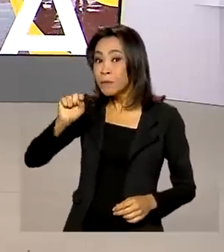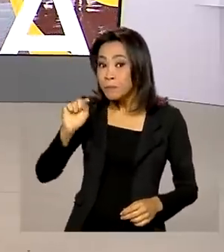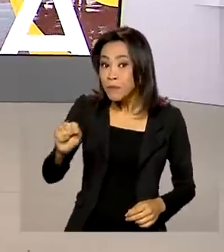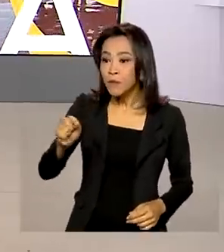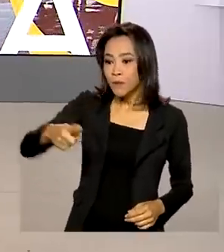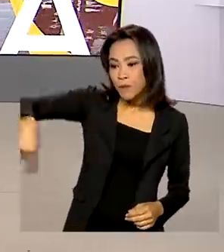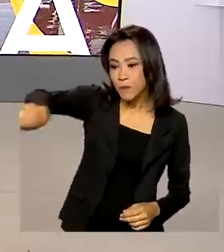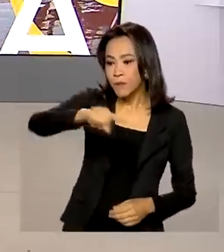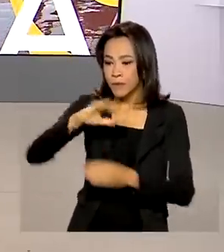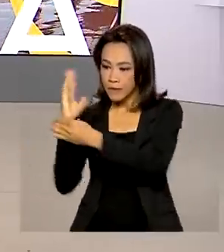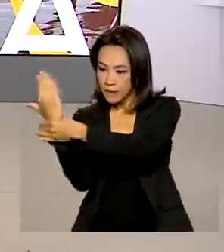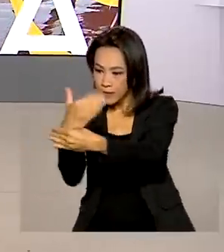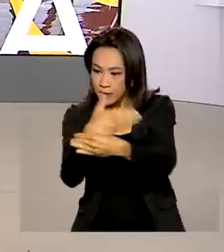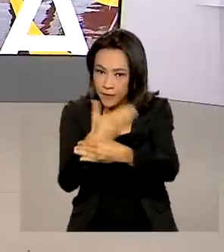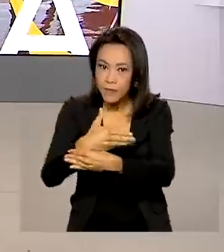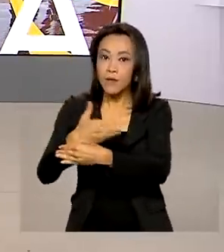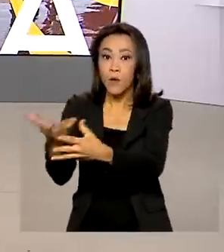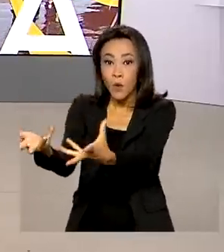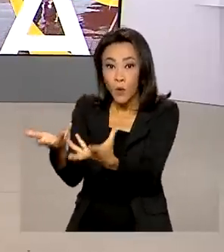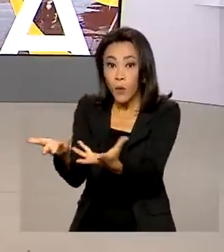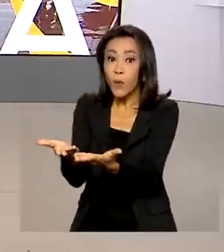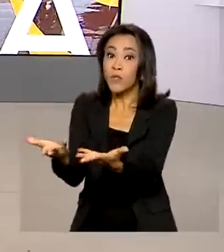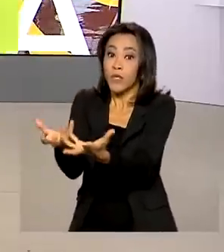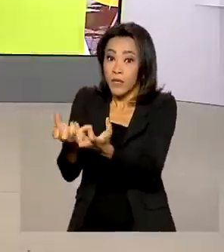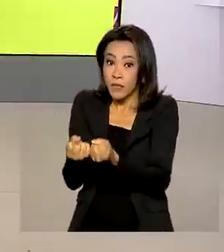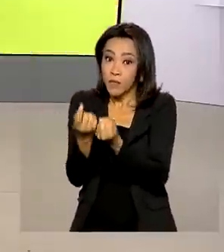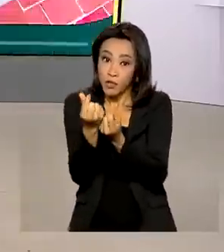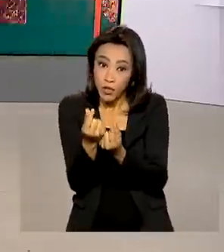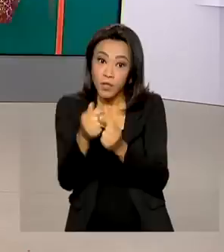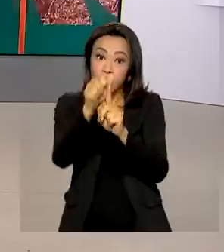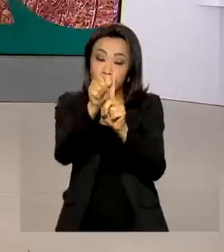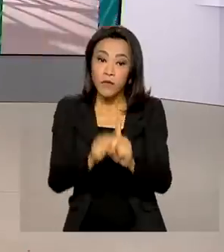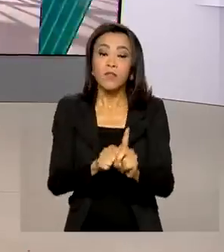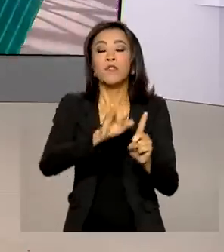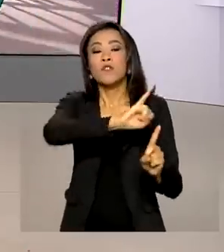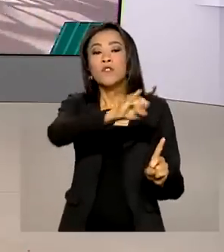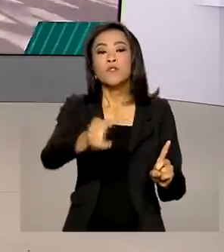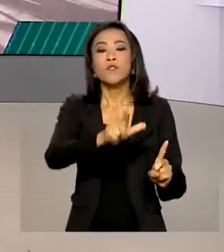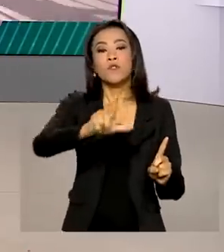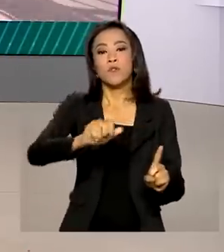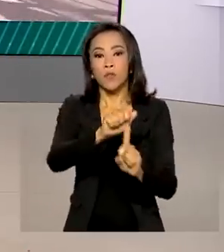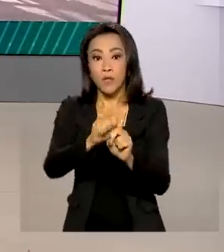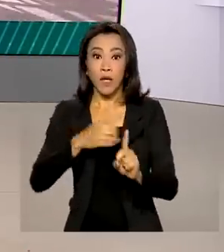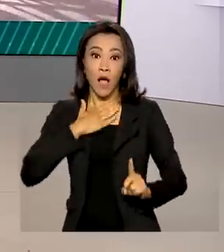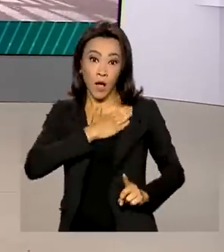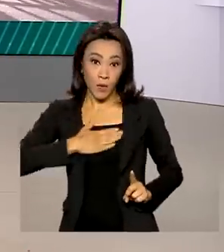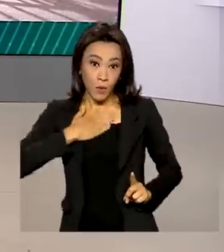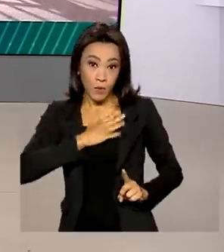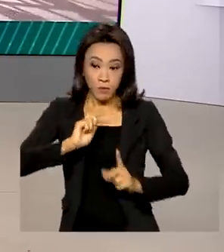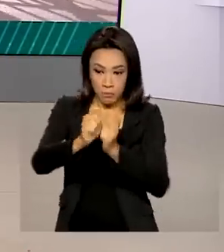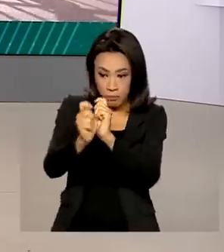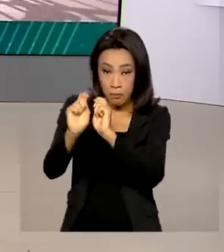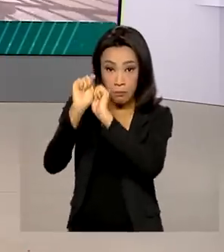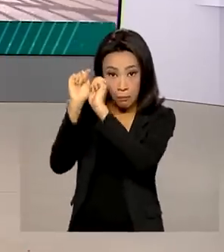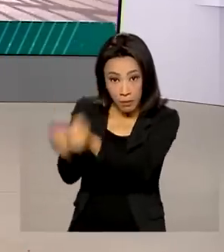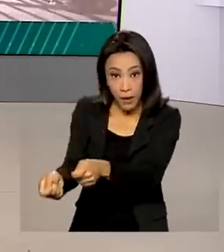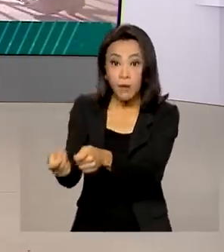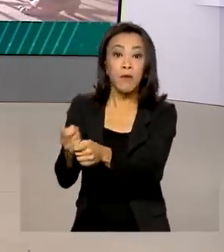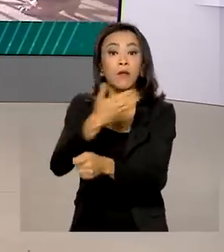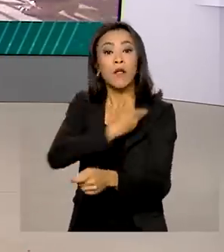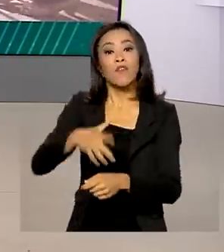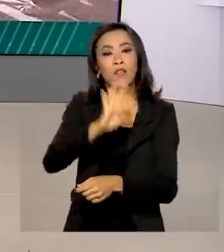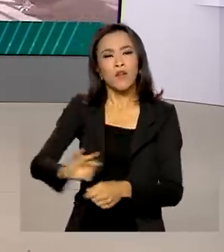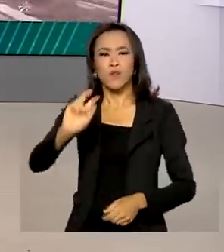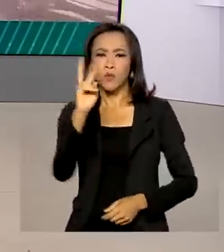taxistas começam a receber hoje os valores de julho e agosto do benefício pago pelo governo federal. São duas parcelas,